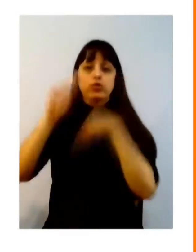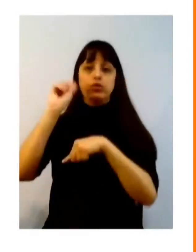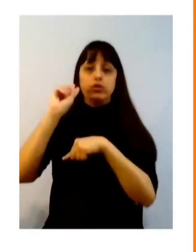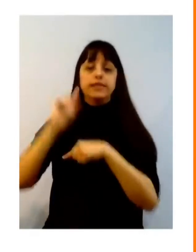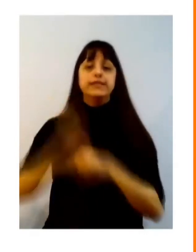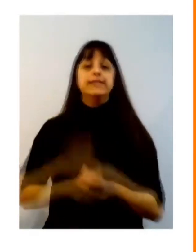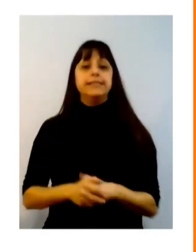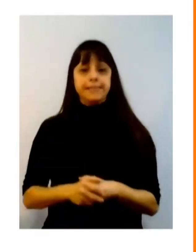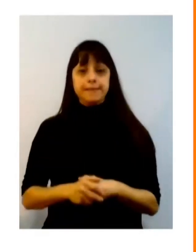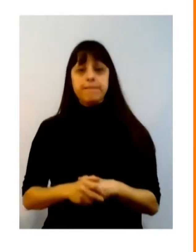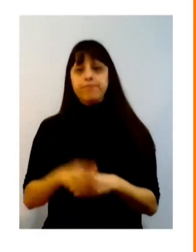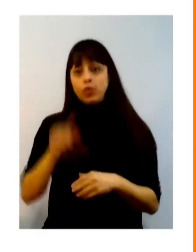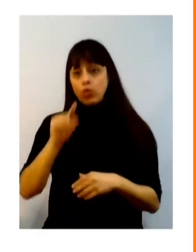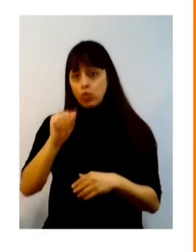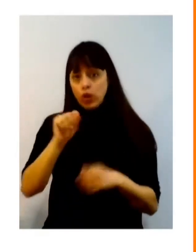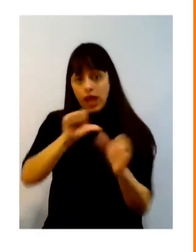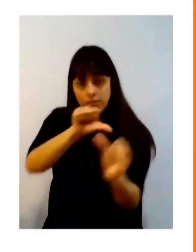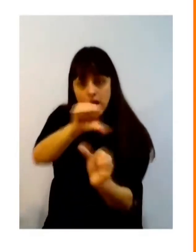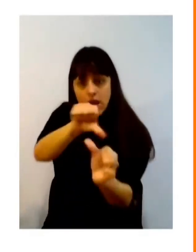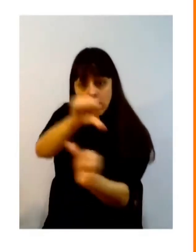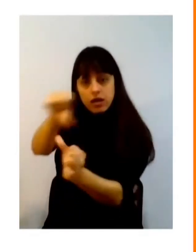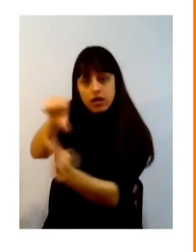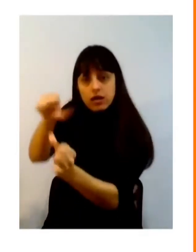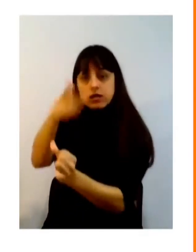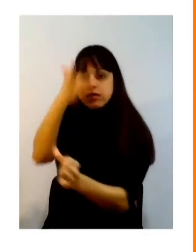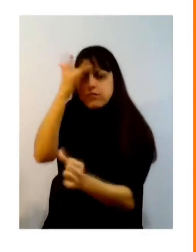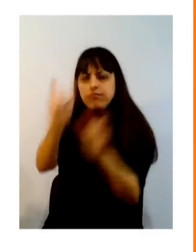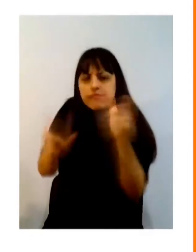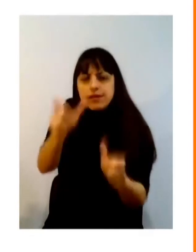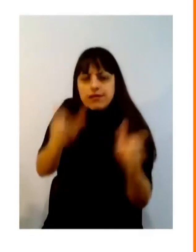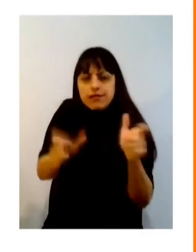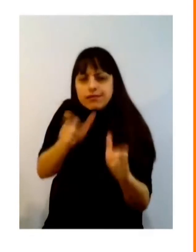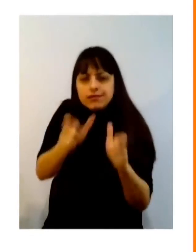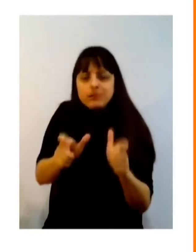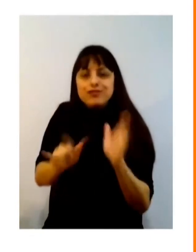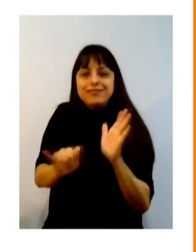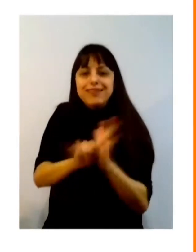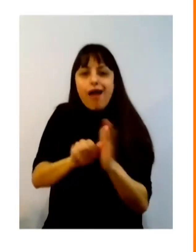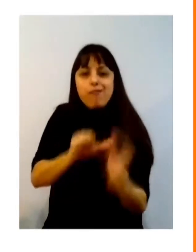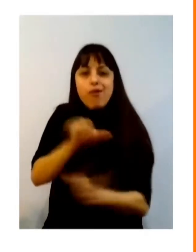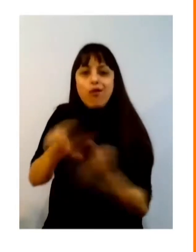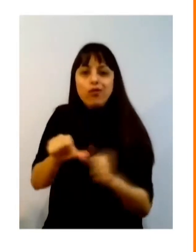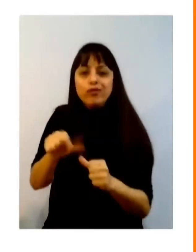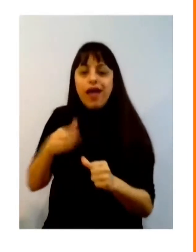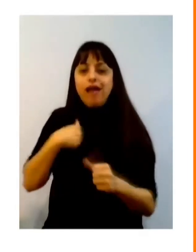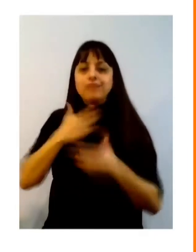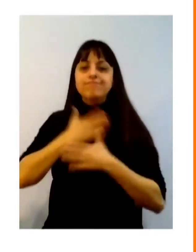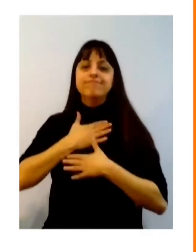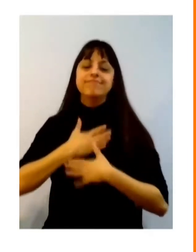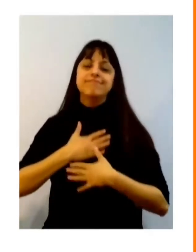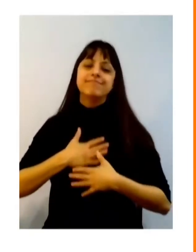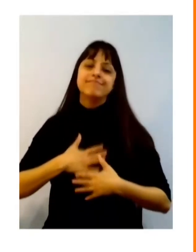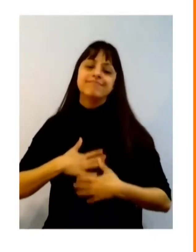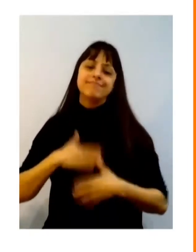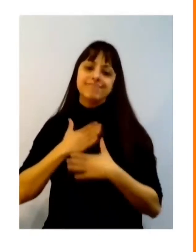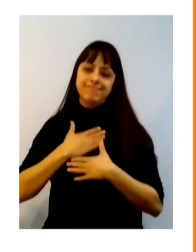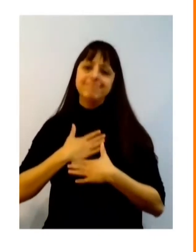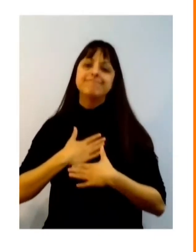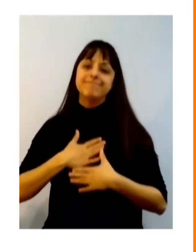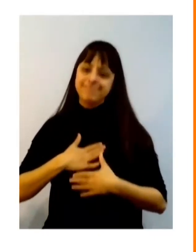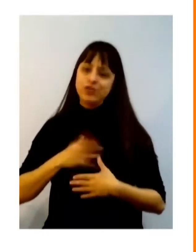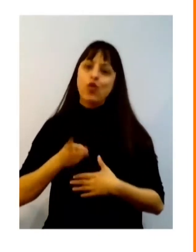processos de transformações que foram acontecendo então me acalmo o coração o